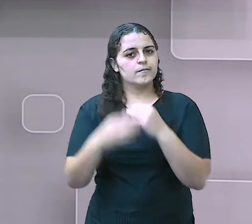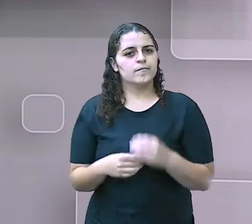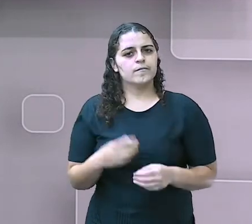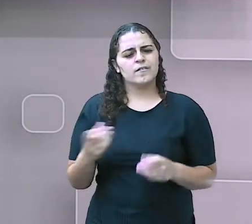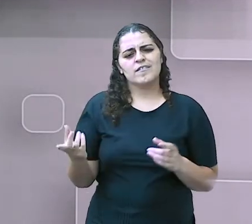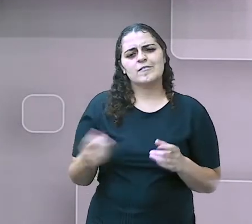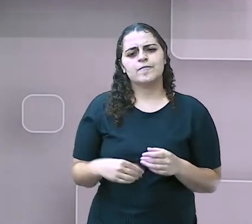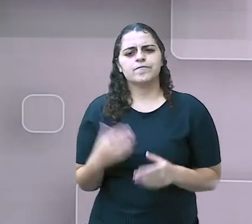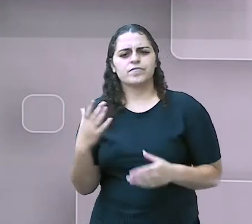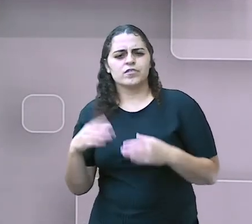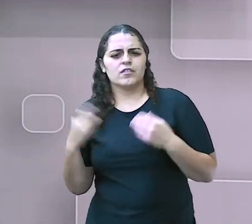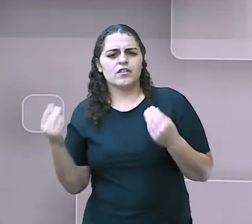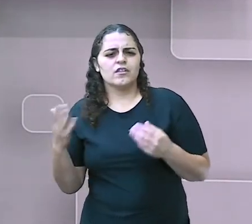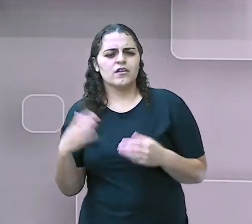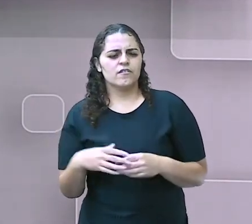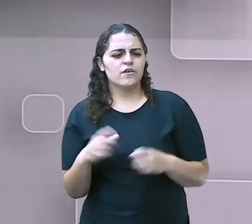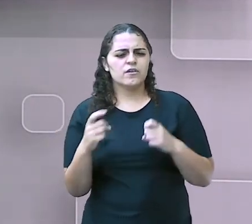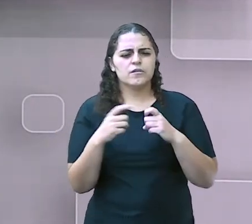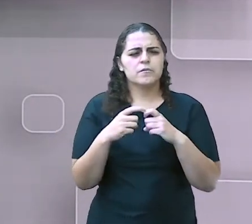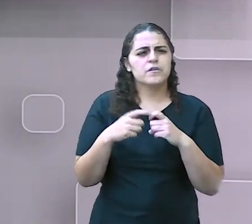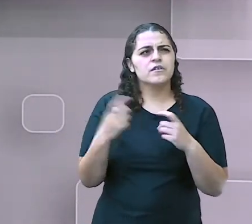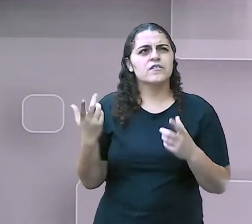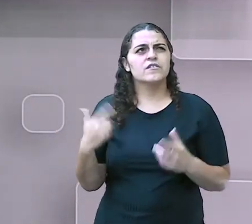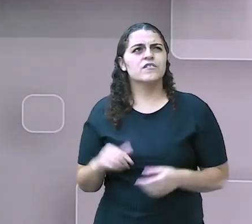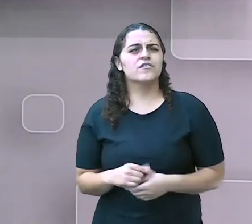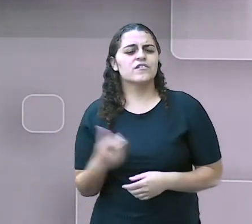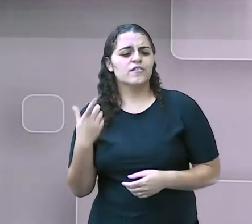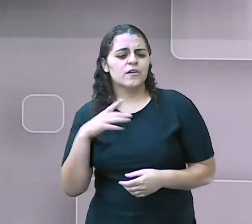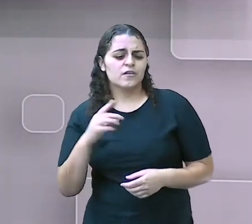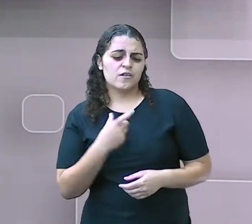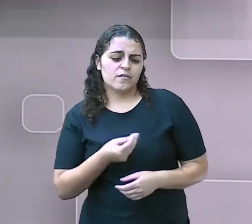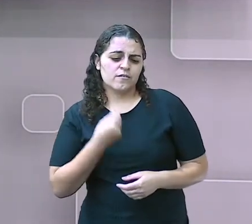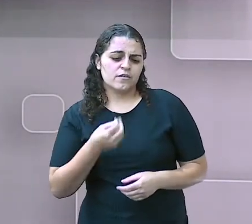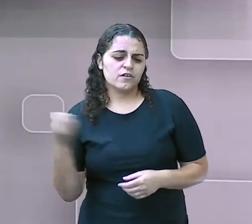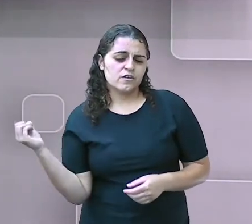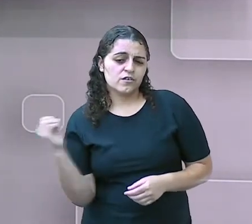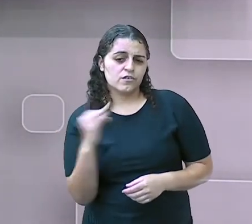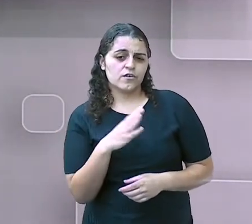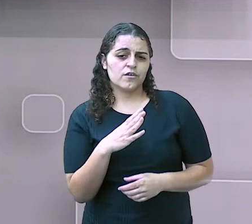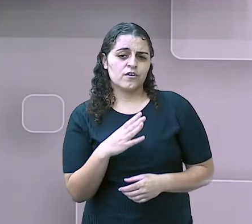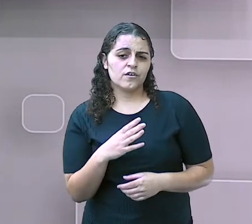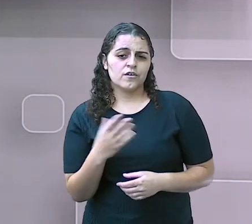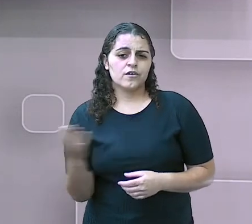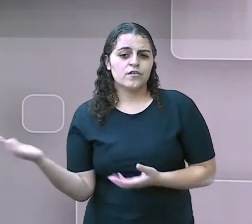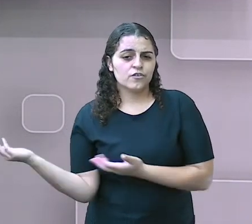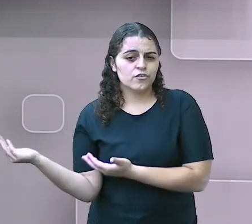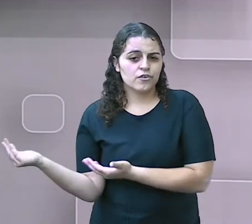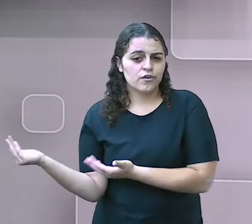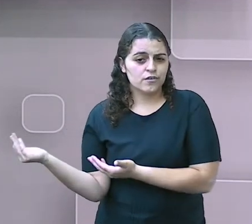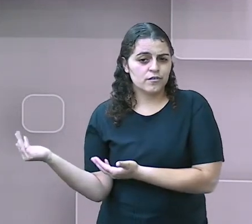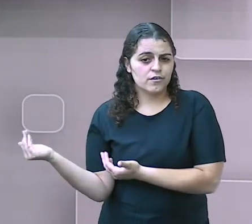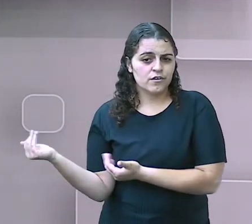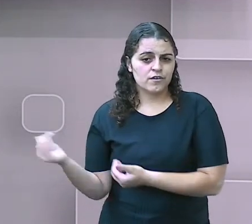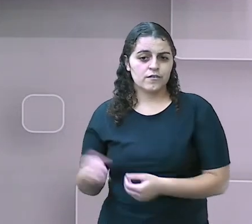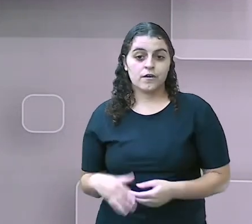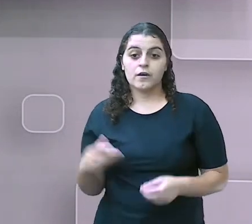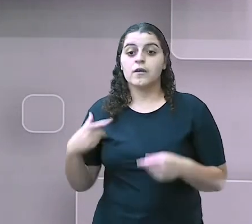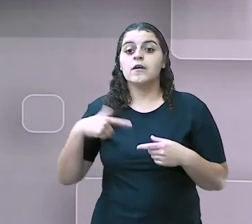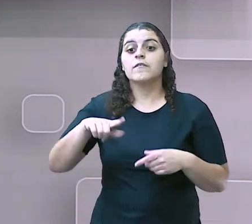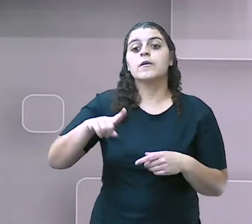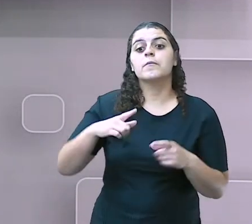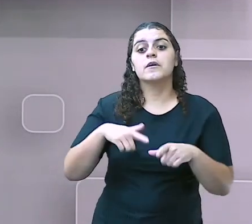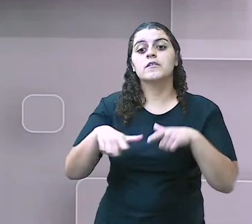terapia, carregou aí esses sintomas para a vida aí de jovem, a criança foi, o jovem foi arrumar um emprego.